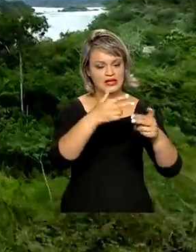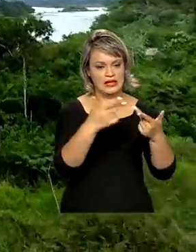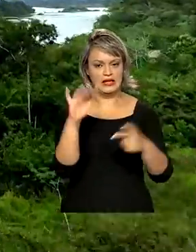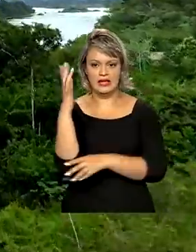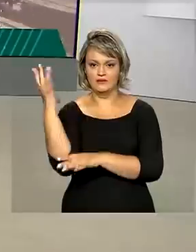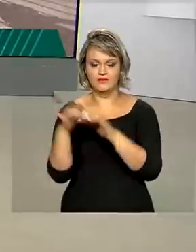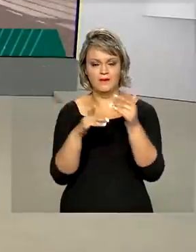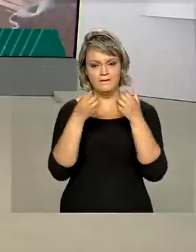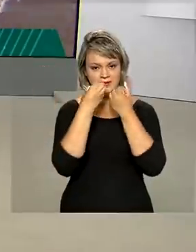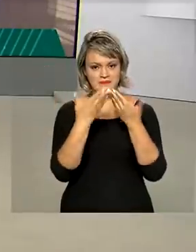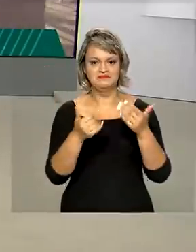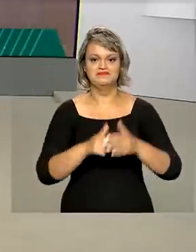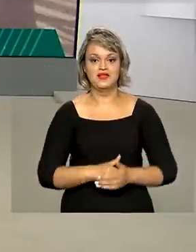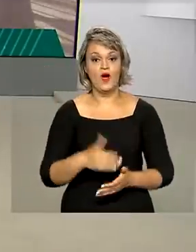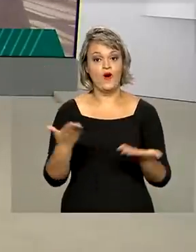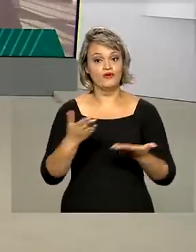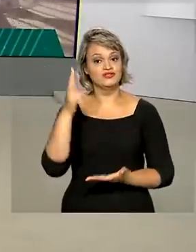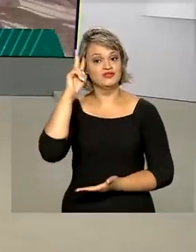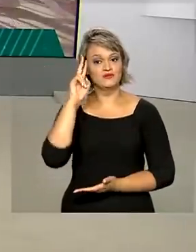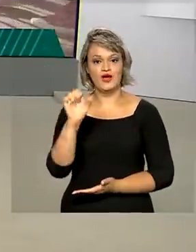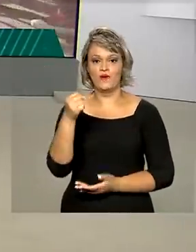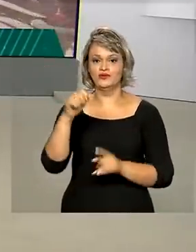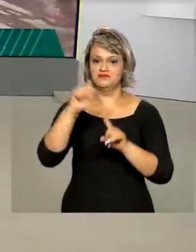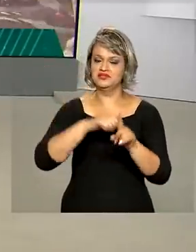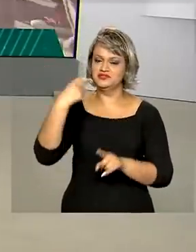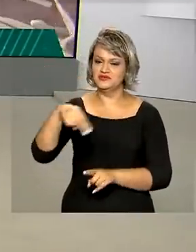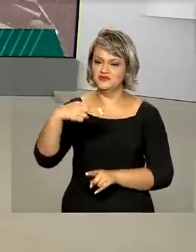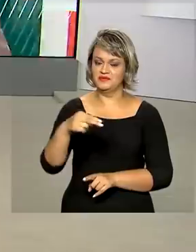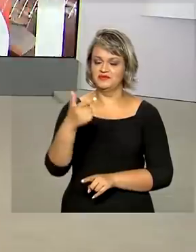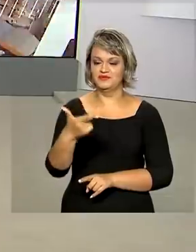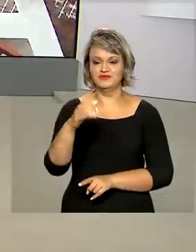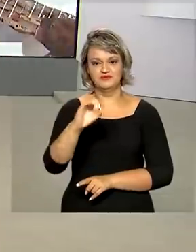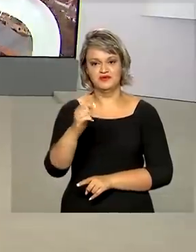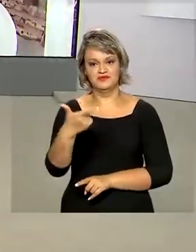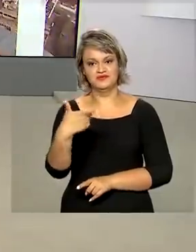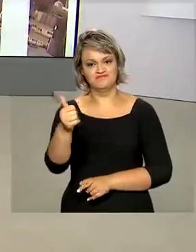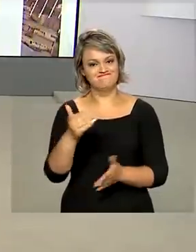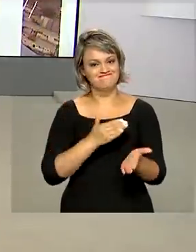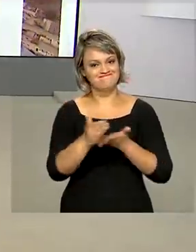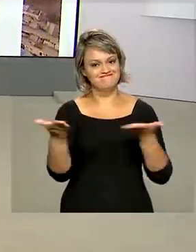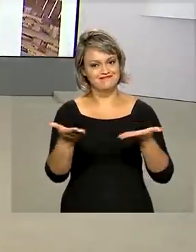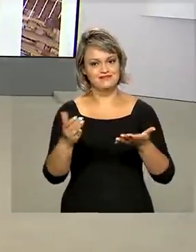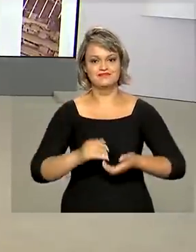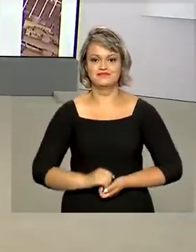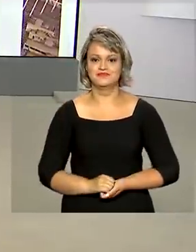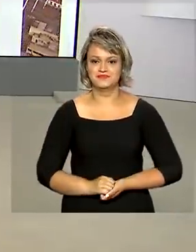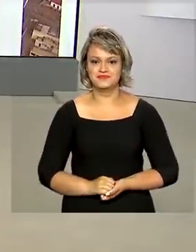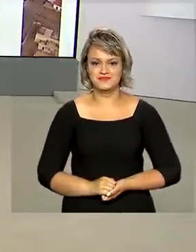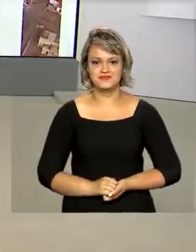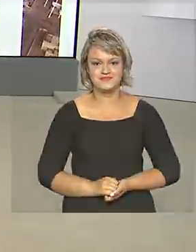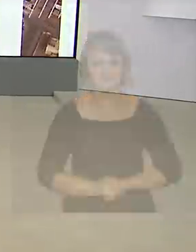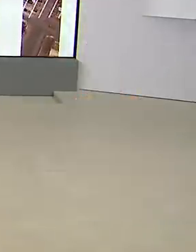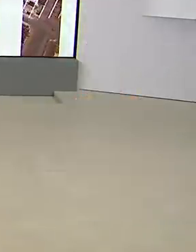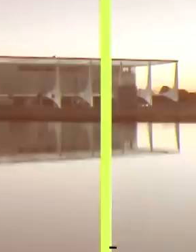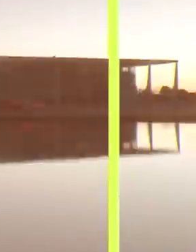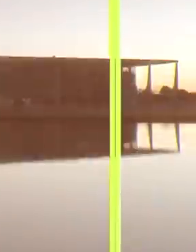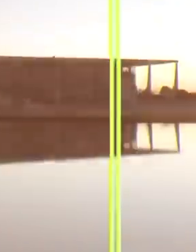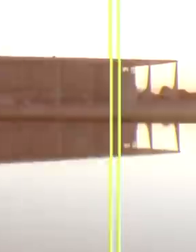naturais. Hoje é segunda-feira, 8 de novembro de 2021. O Brasil em Dia está começando.